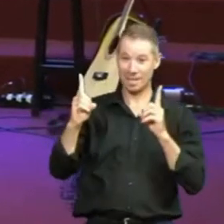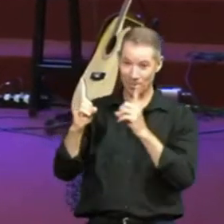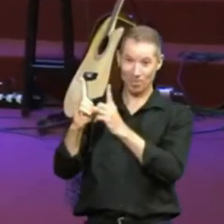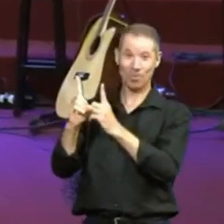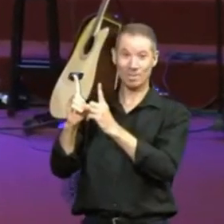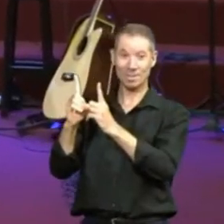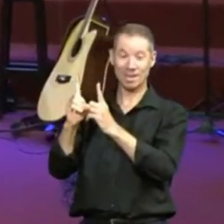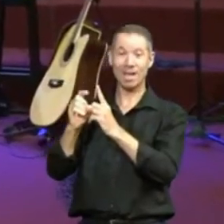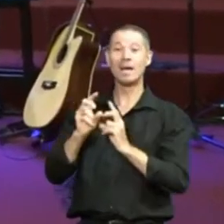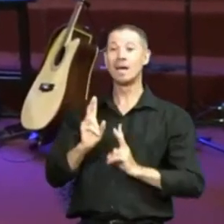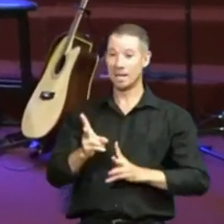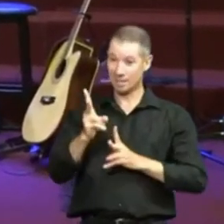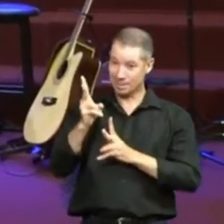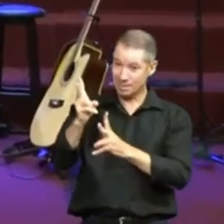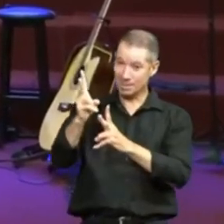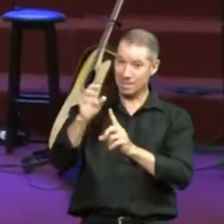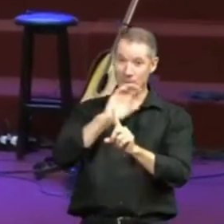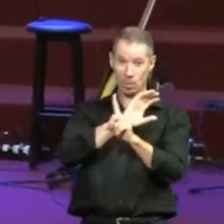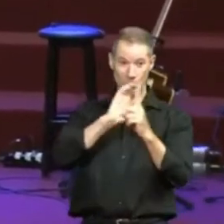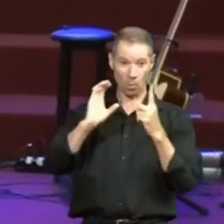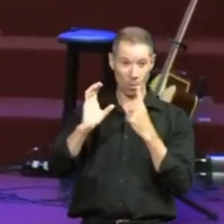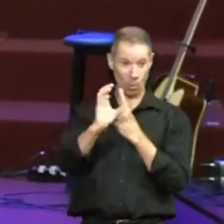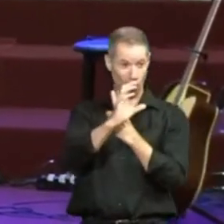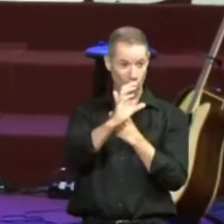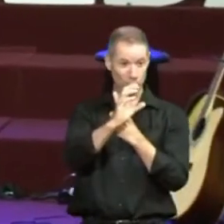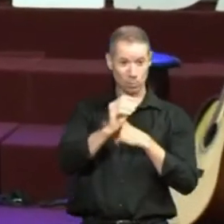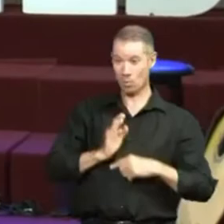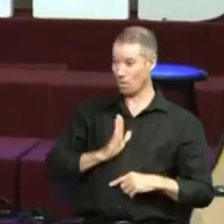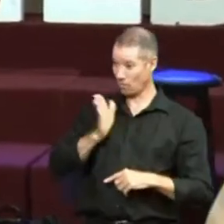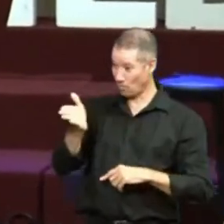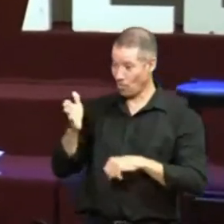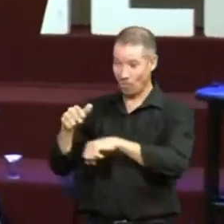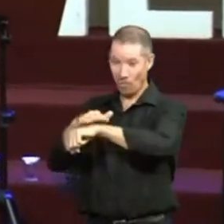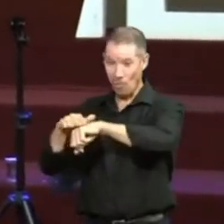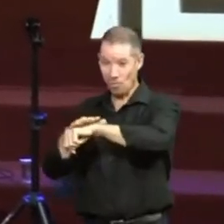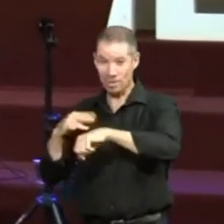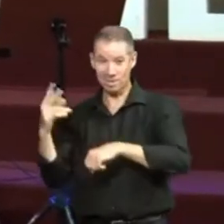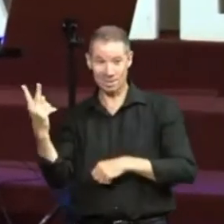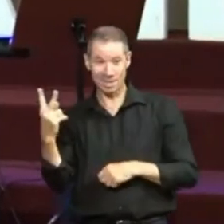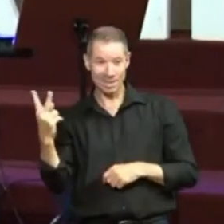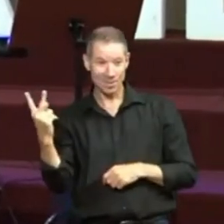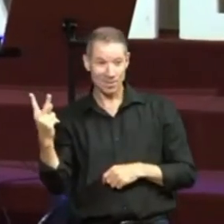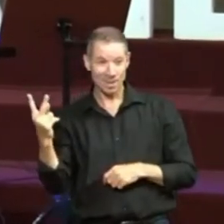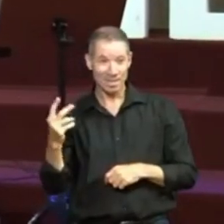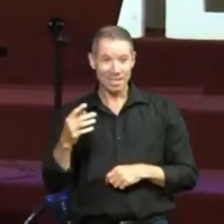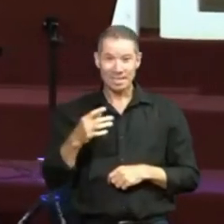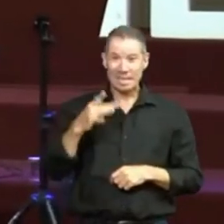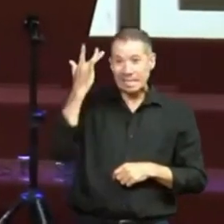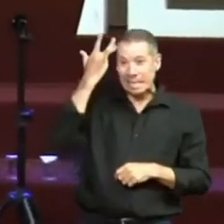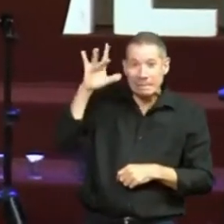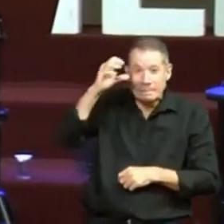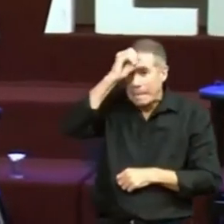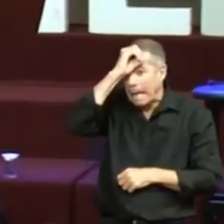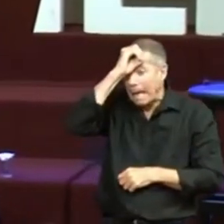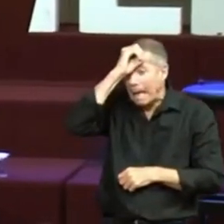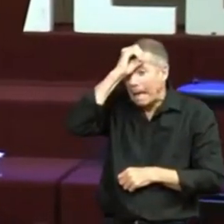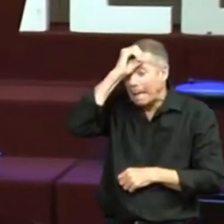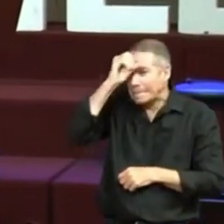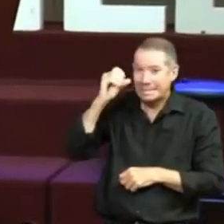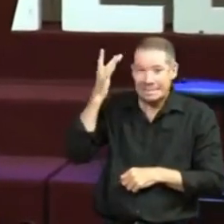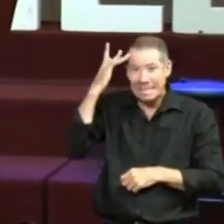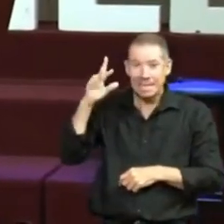Olha, sempre que acaba o culto, que eu estou aqui, que eu vou ali falar com eles. Eu não sei falar nada. Então, a gente me interpreta.